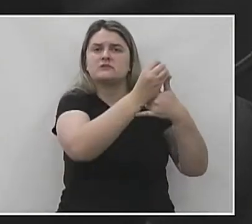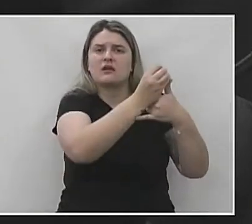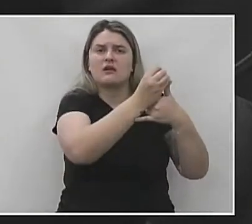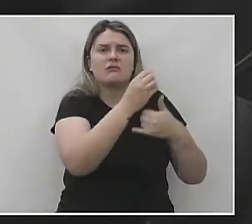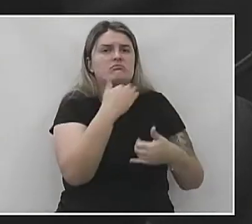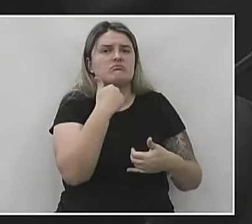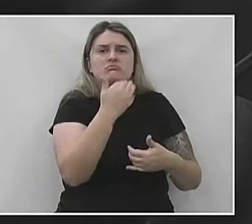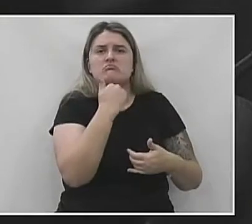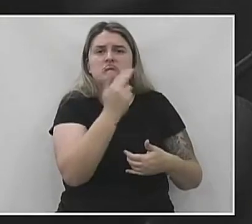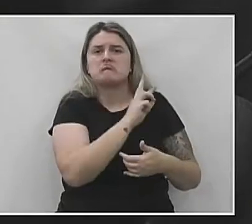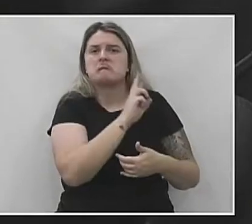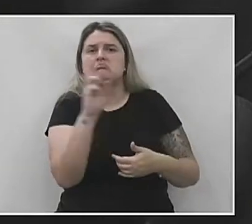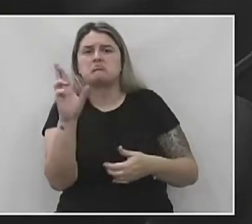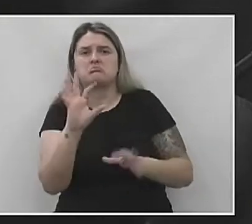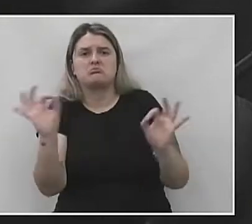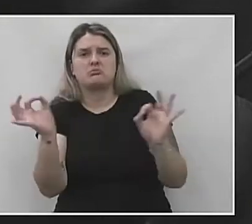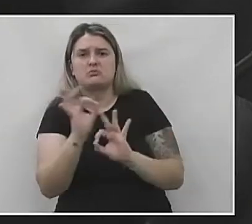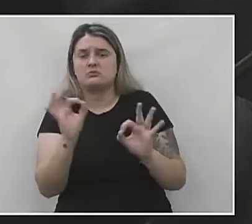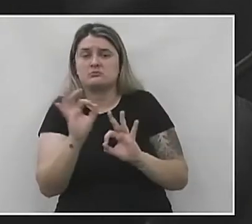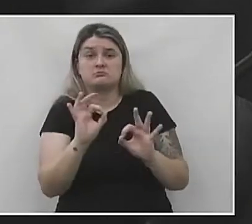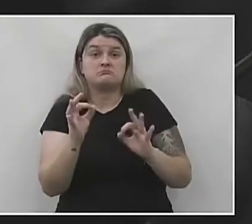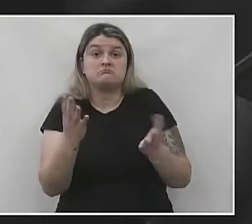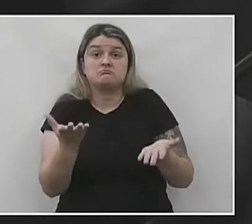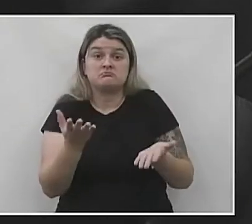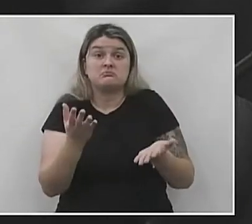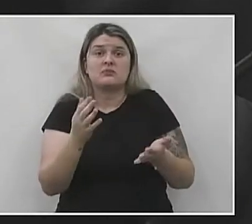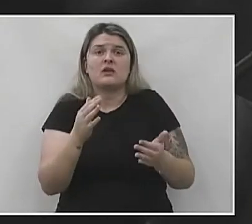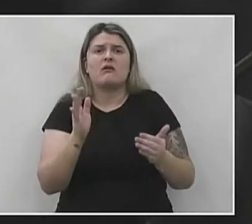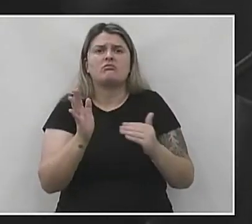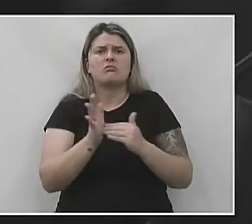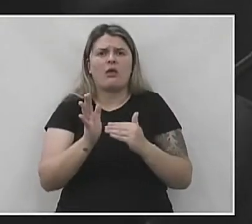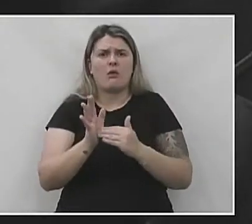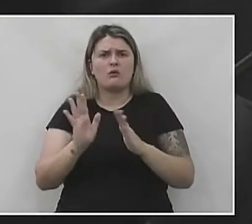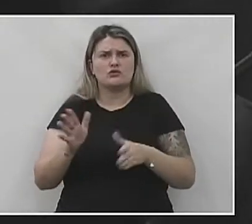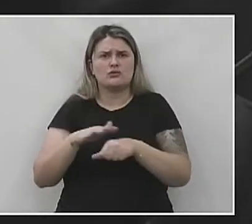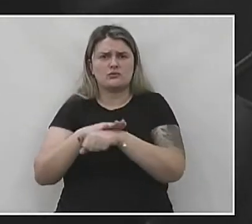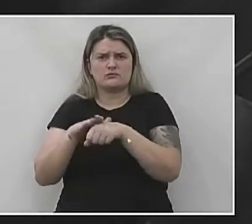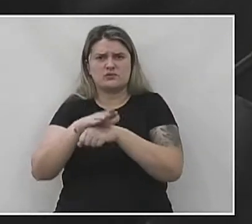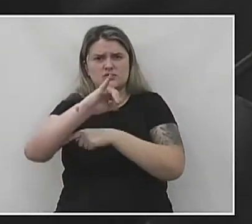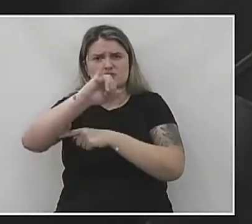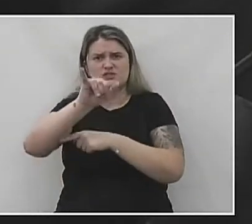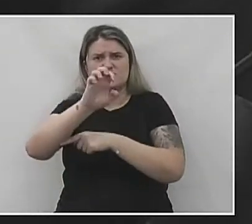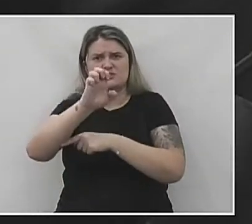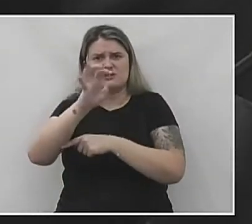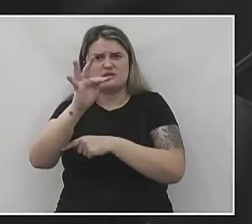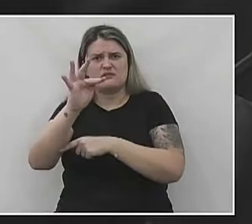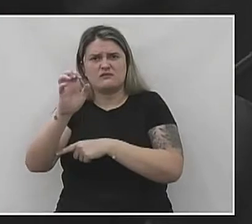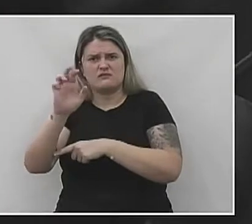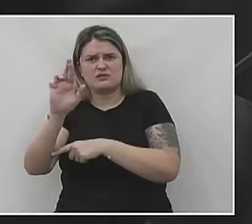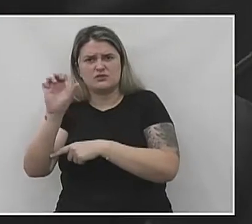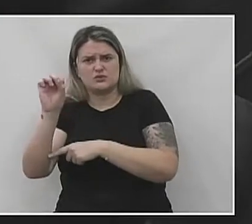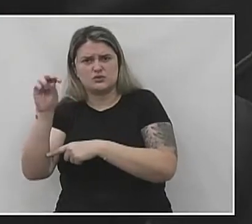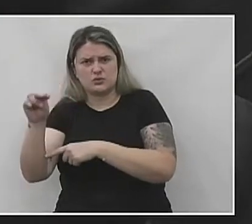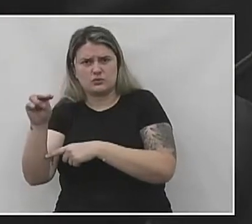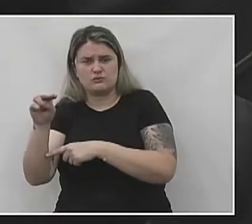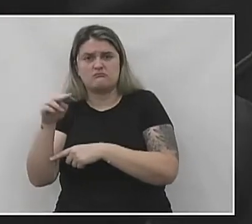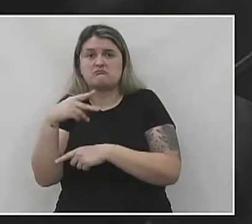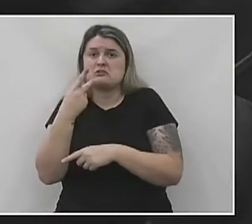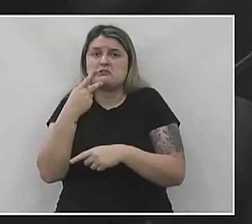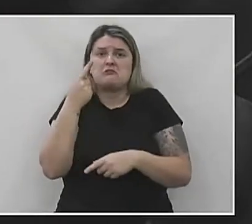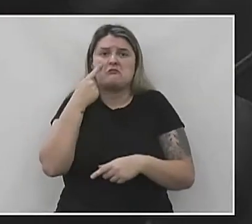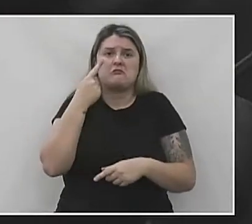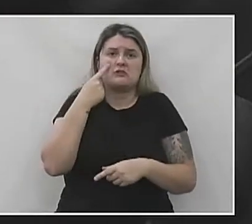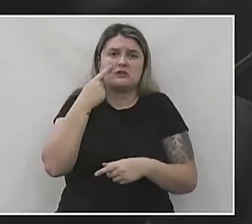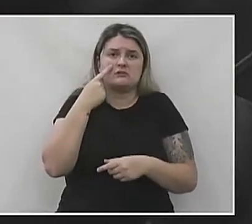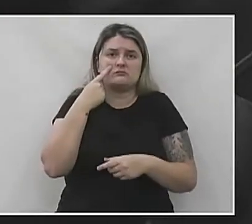ninguém responde, não tem nada. Então até estava falando hoje com o Jefferson sobre essa questão aí, que a gente vai ter